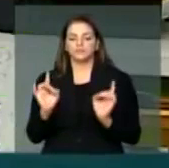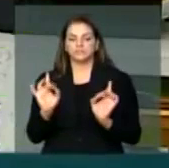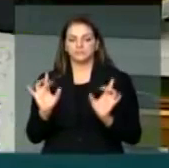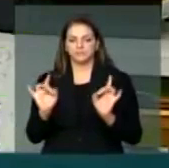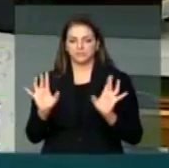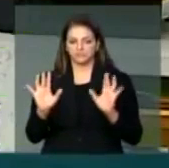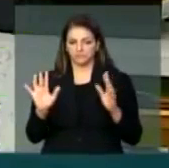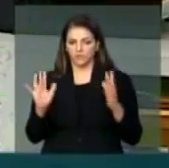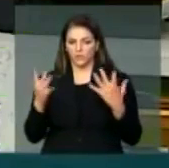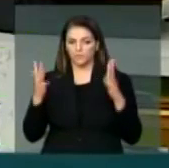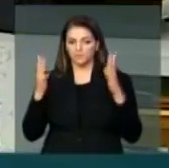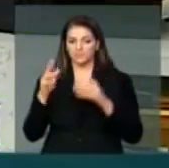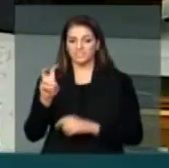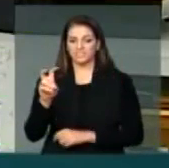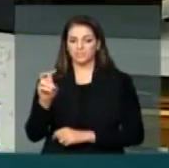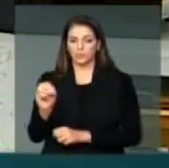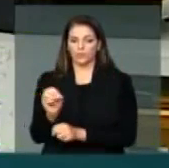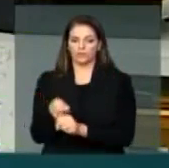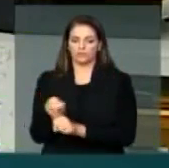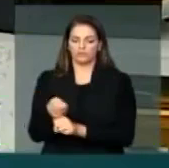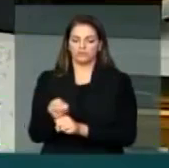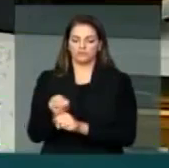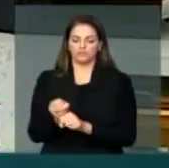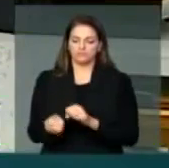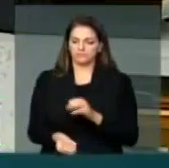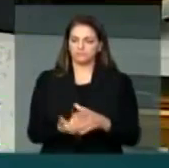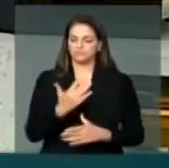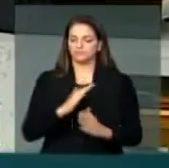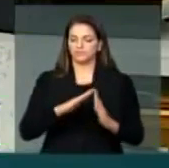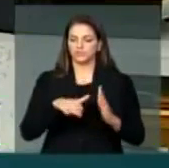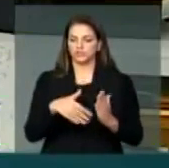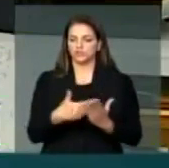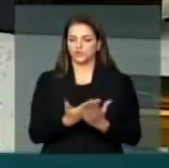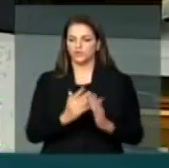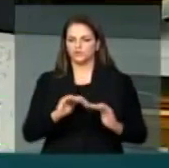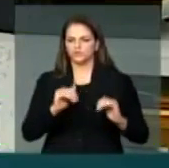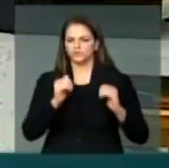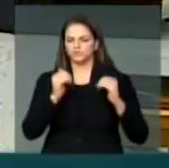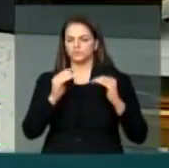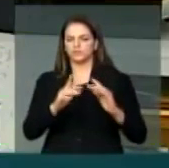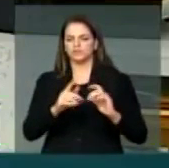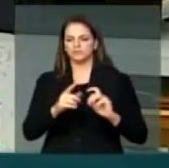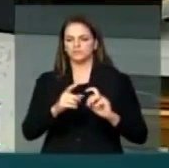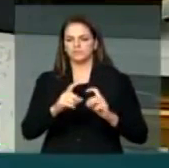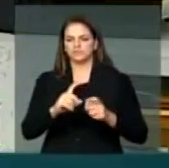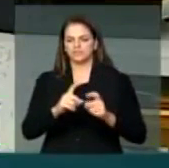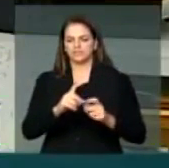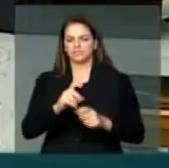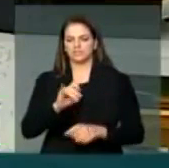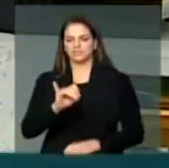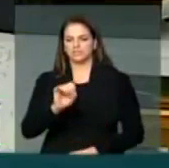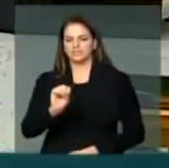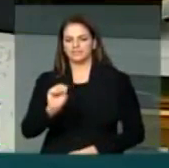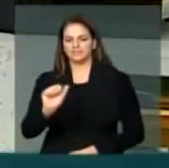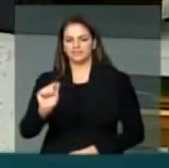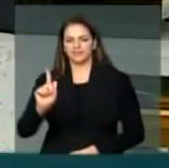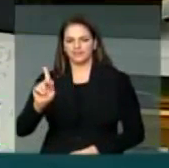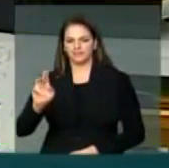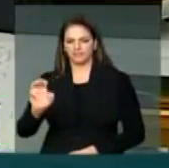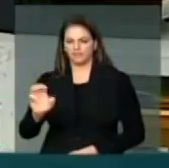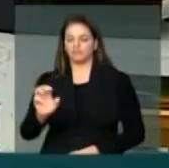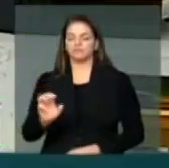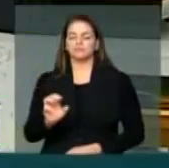anos de criação da Escola Superior de Administração e Gerência, a ISAG de Florianópolis.